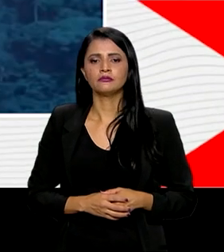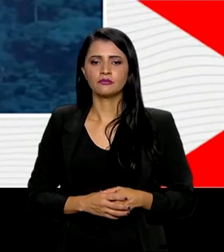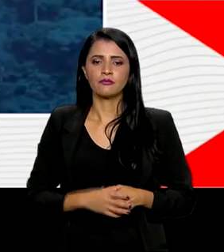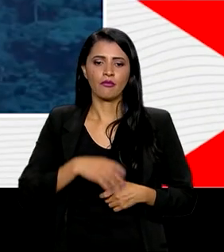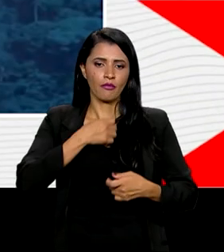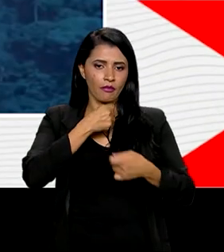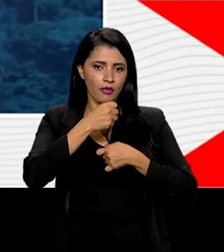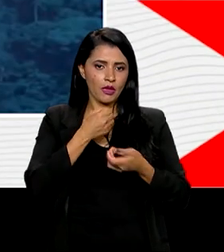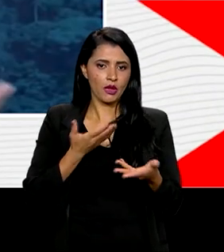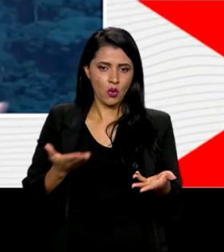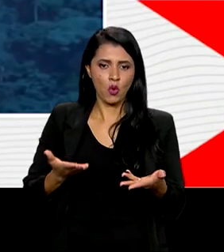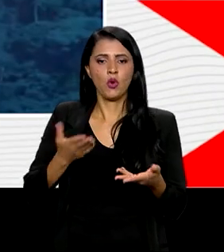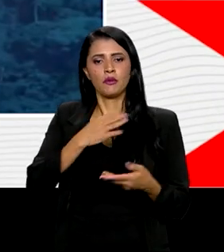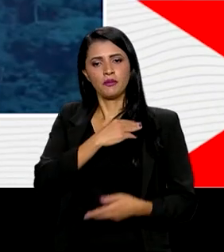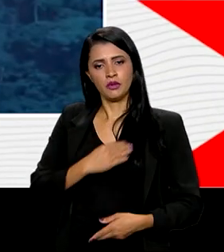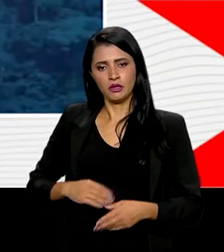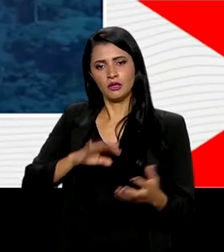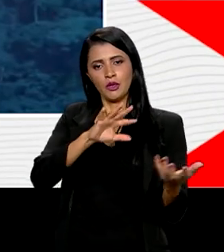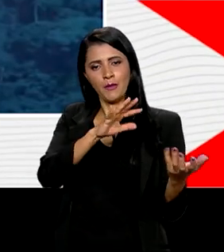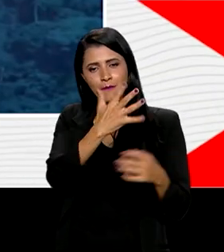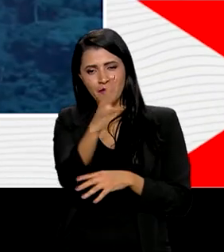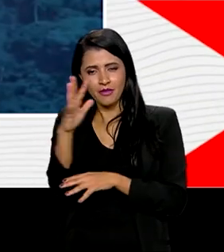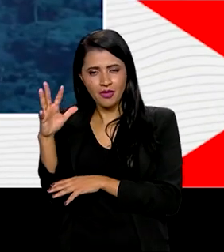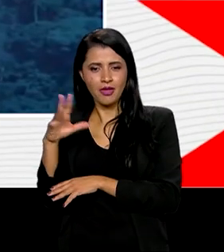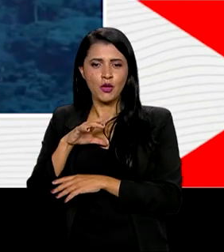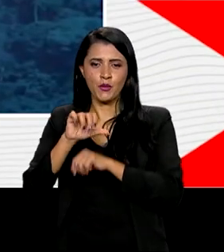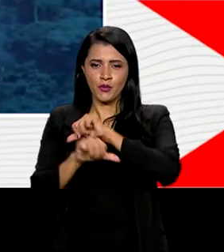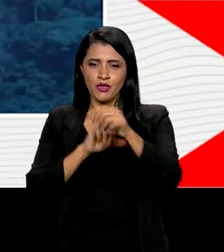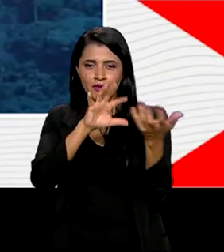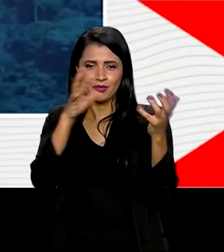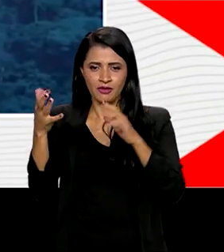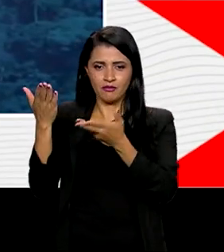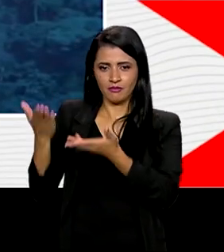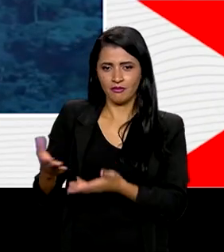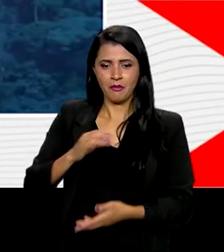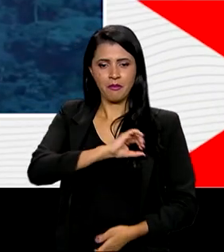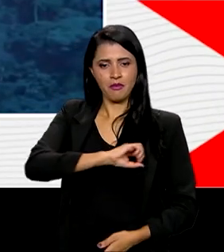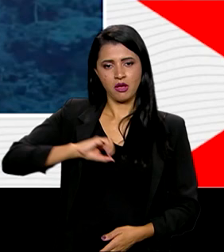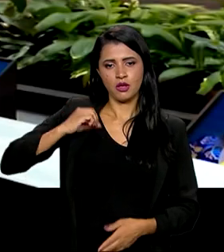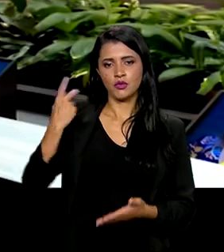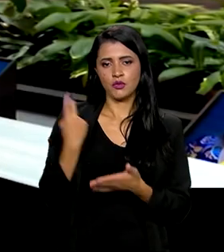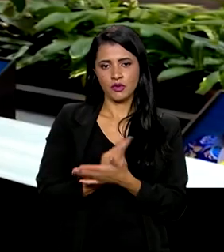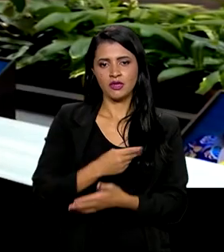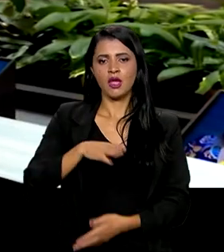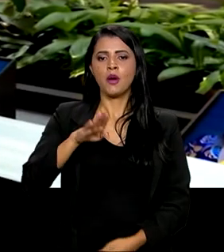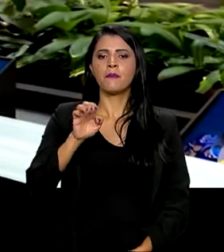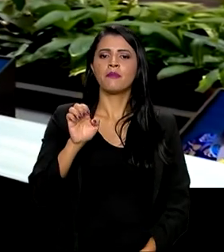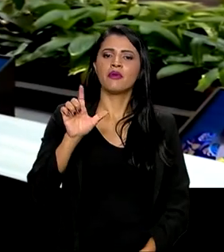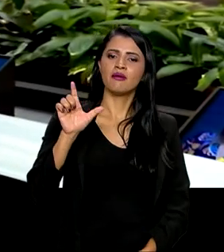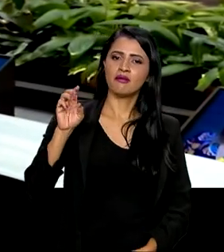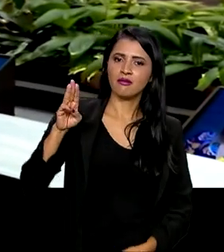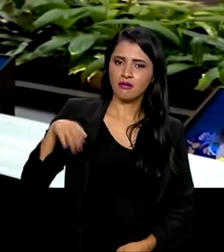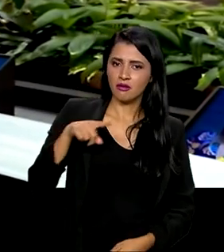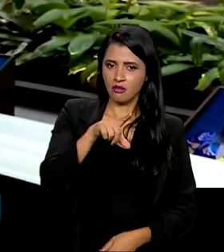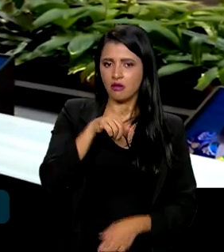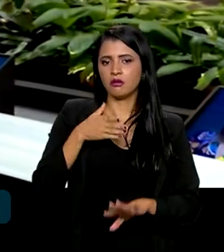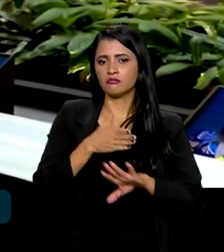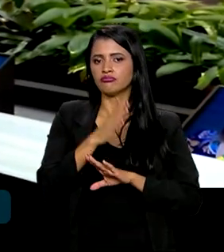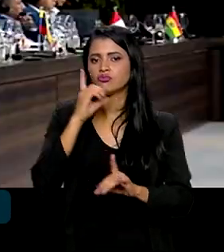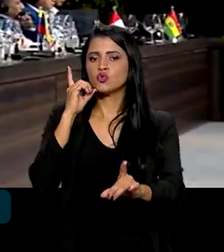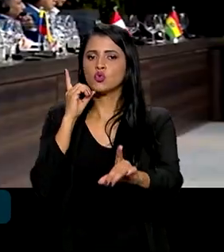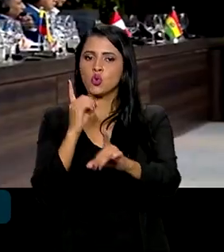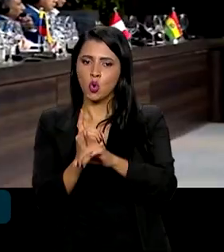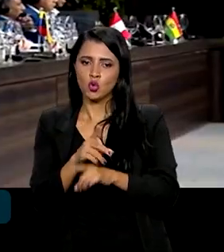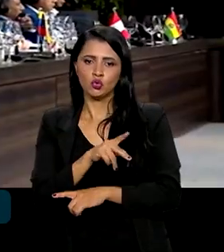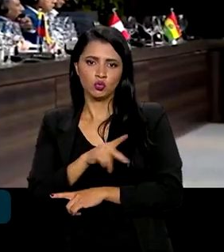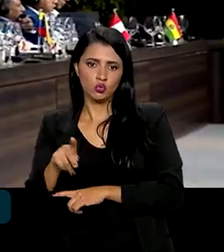vez com a ministra do Meio Ambiente e Mudança do Clima Marina Silva foi direto de Belém, onde ela participou de encontro com chefes de